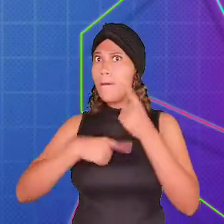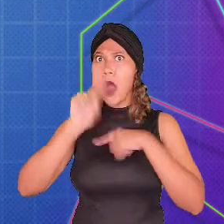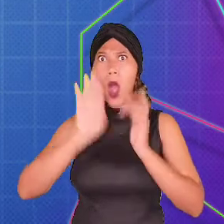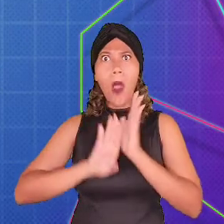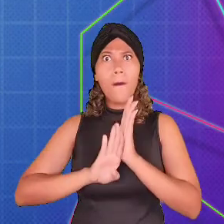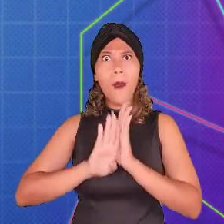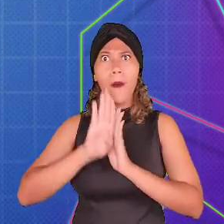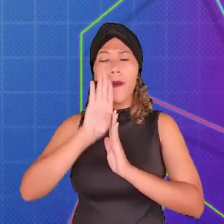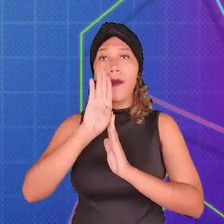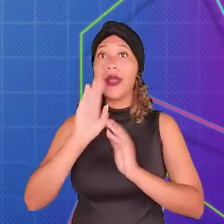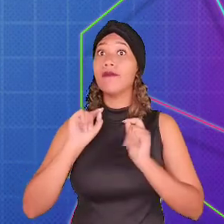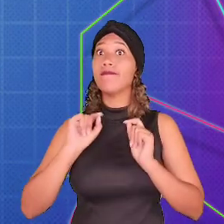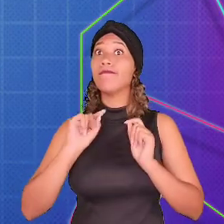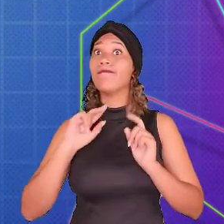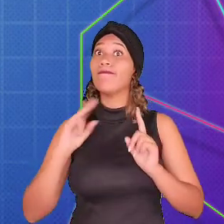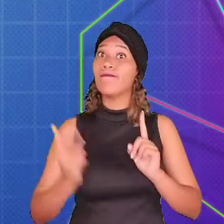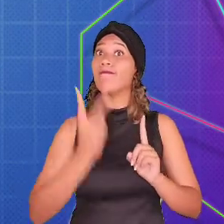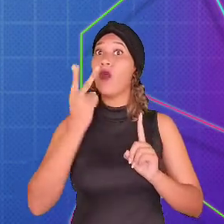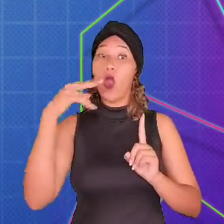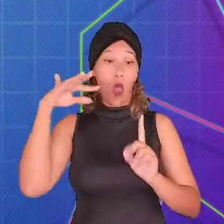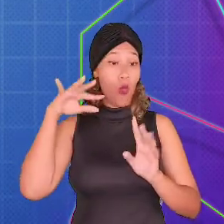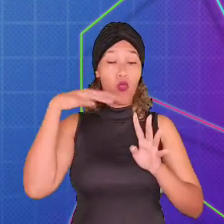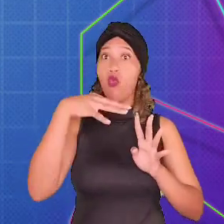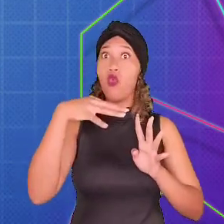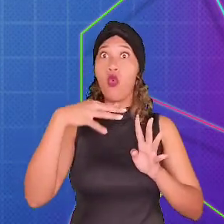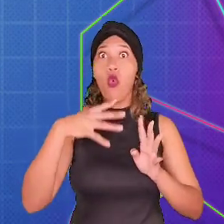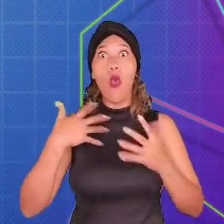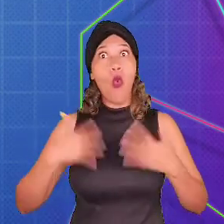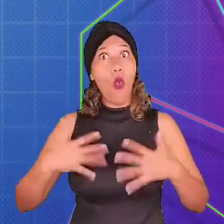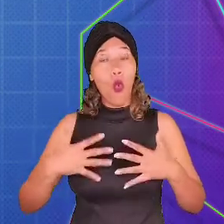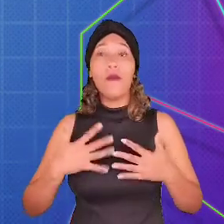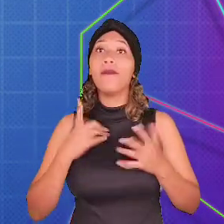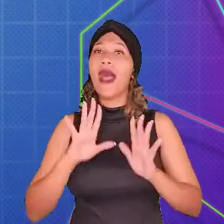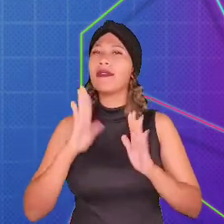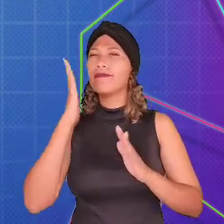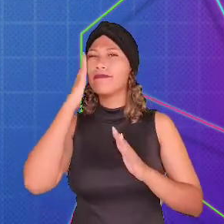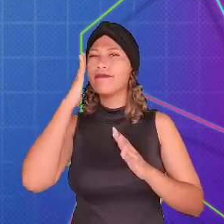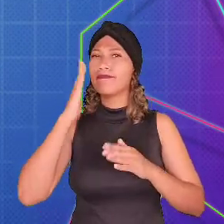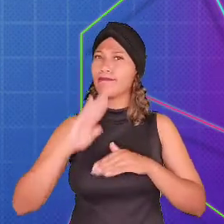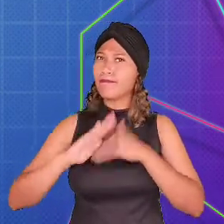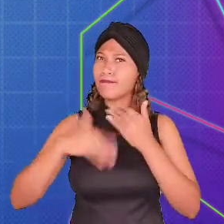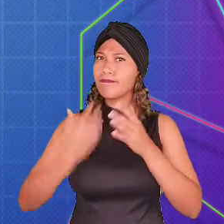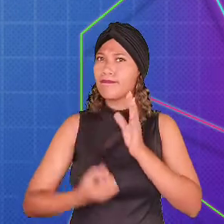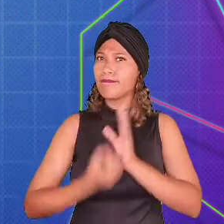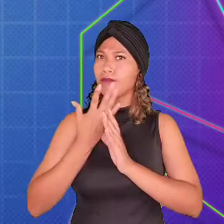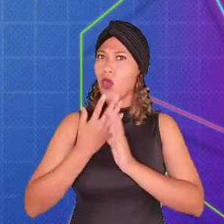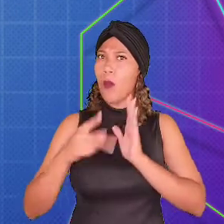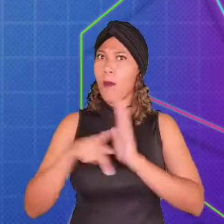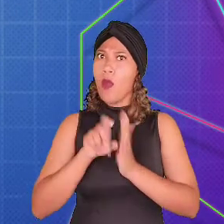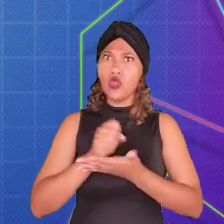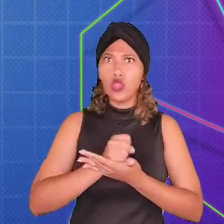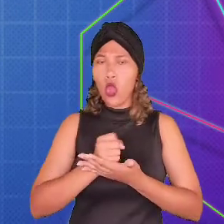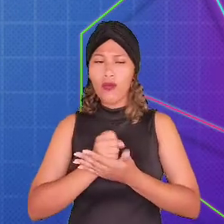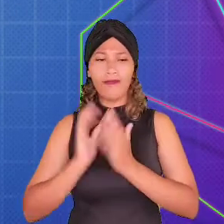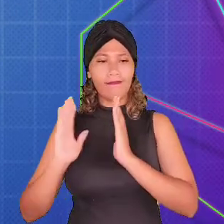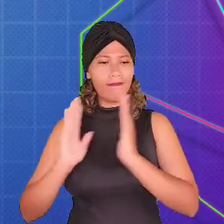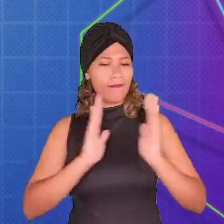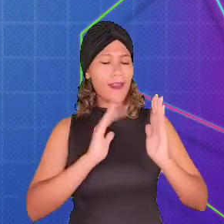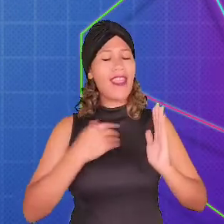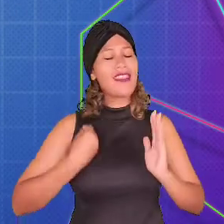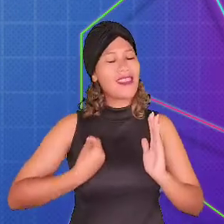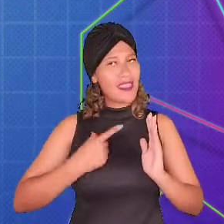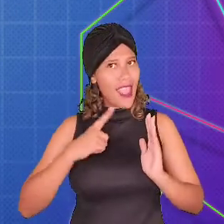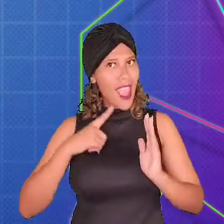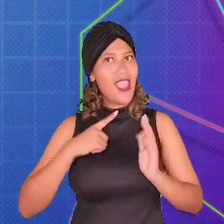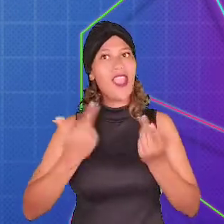por meio da mídia. Mas, a gente sabe que para desenvolver um jogo, precisamos passar por diversas etapas, assim como nos